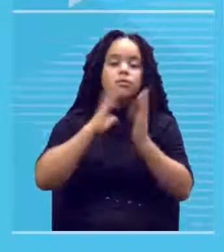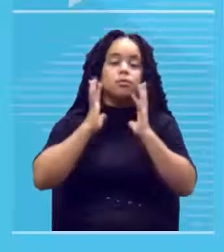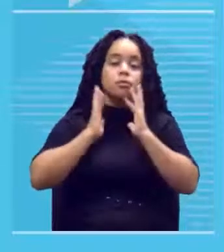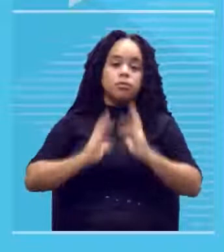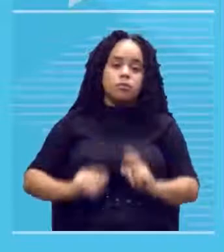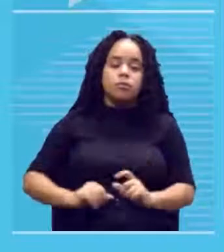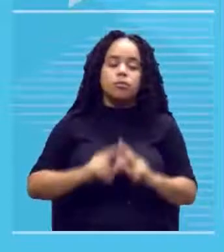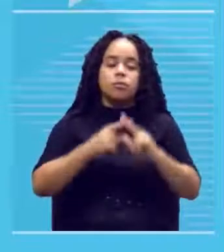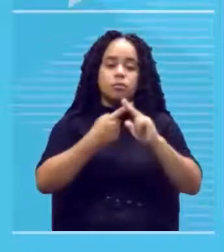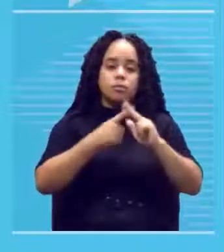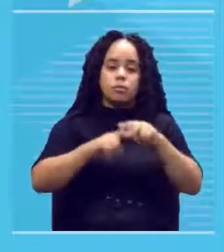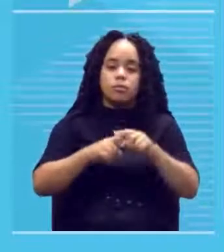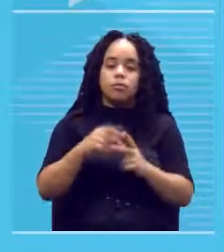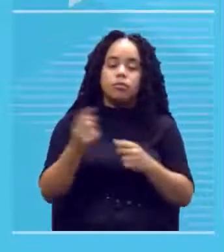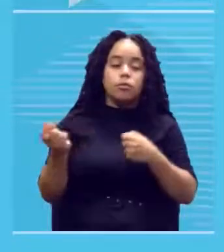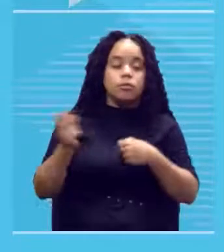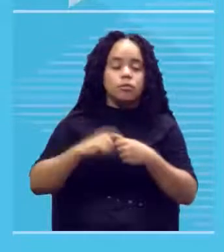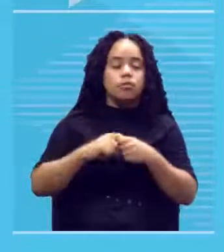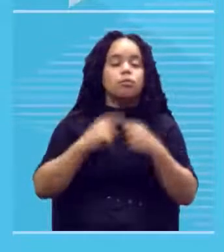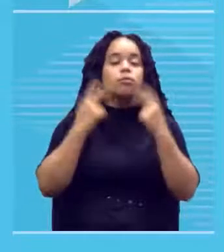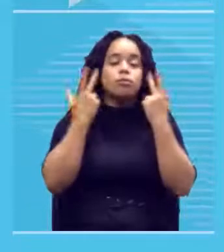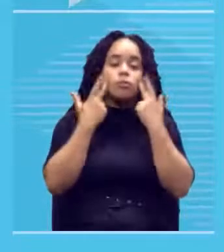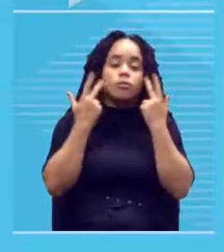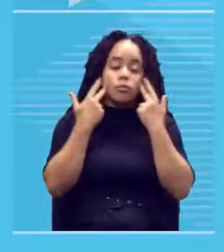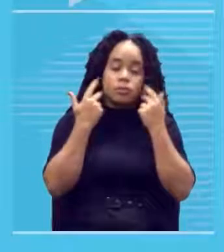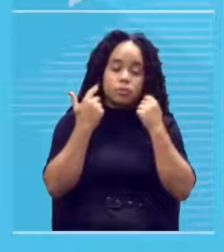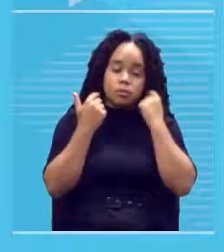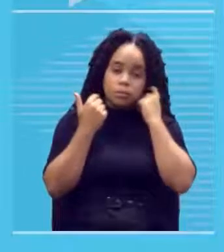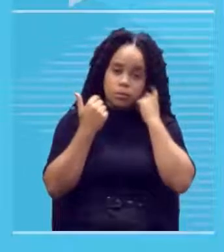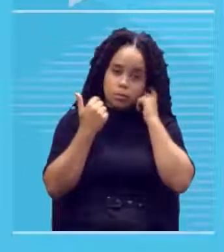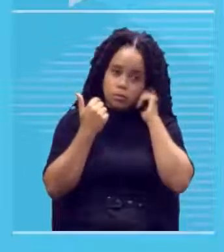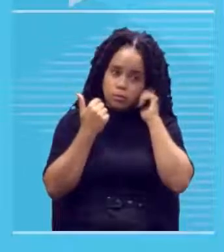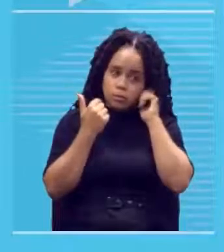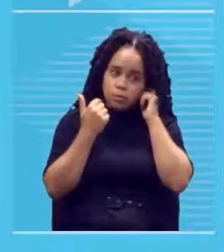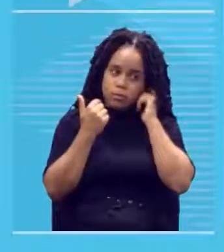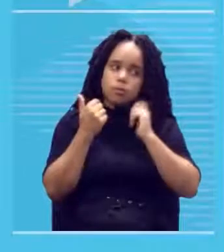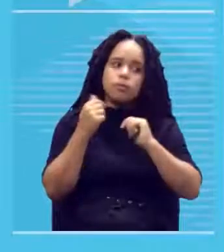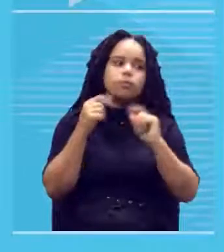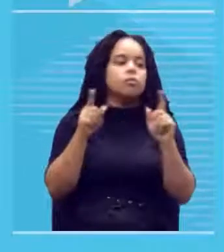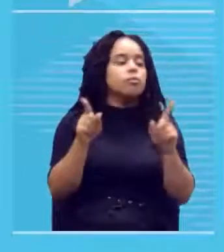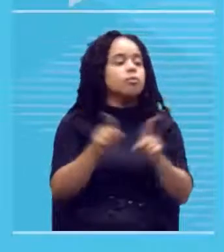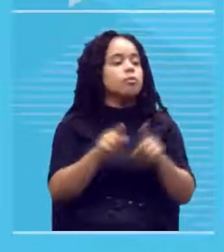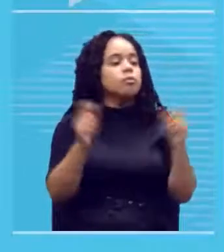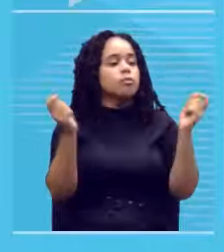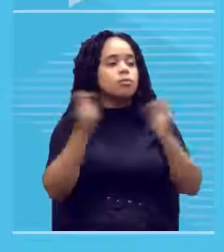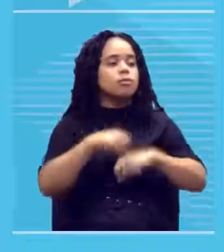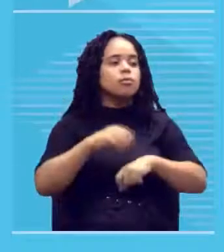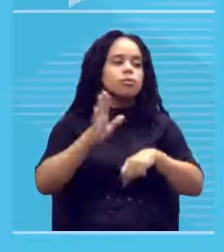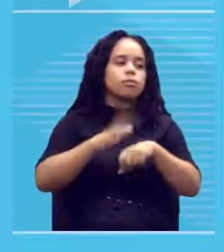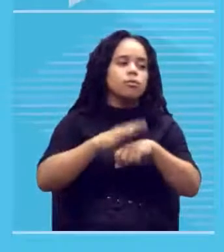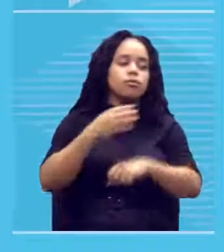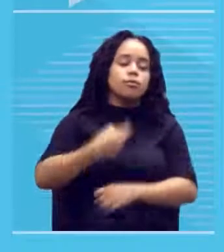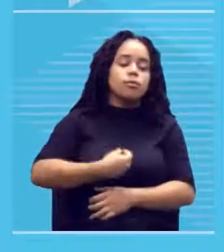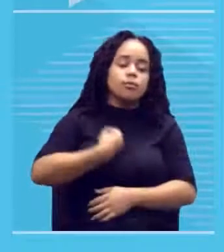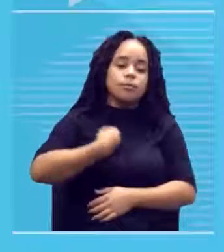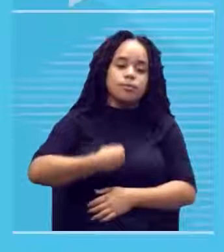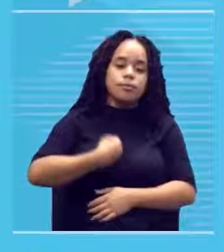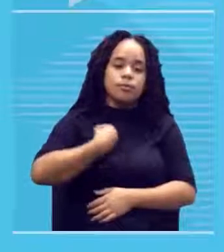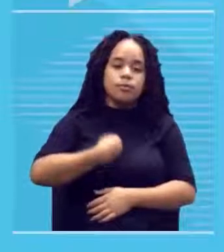restauradas elas voltam ao brilho original o que dá a elas uma carga a mais de vida e